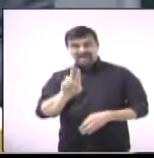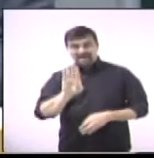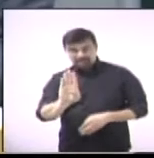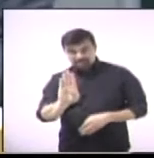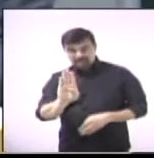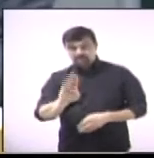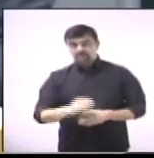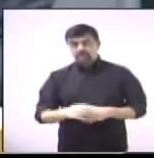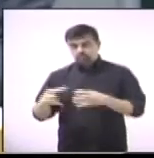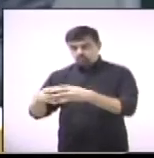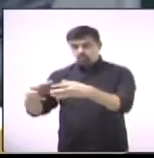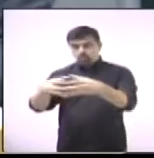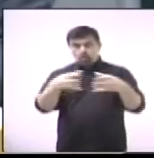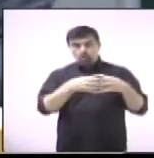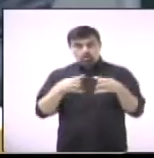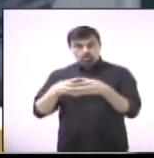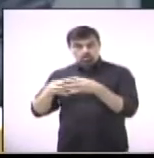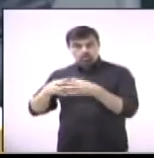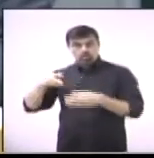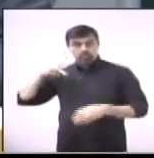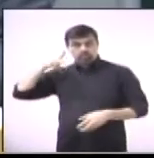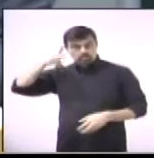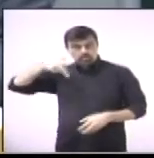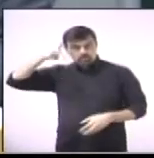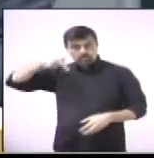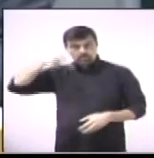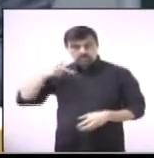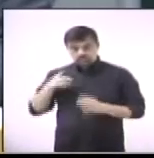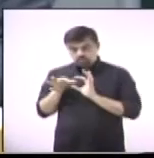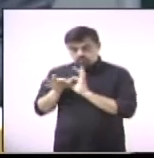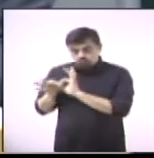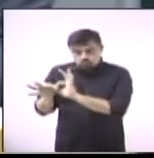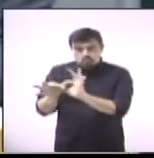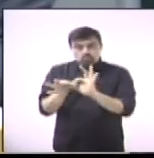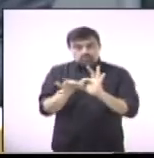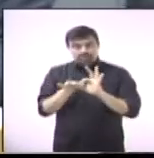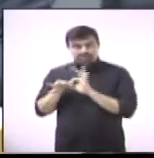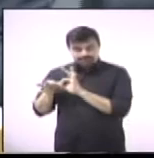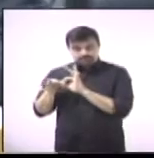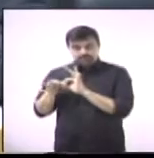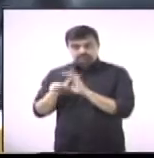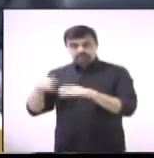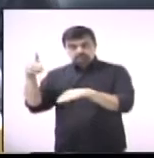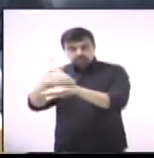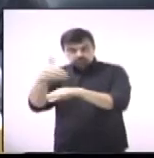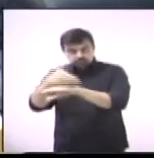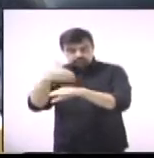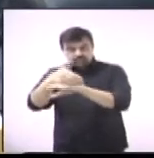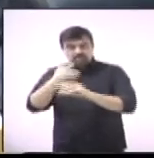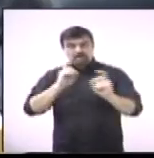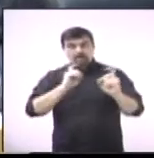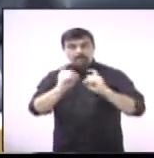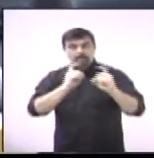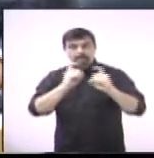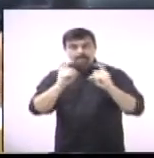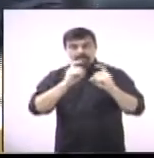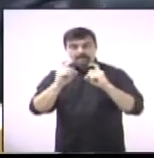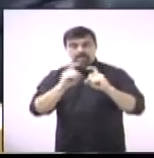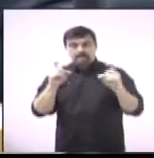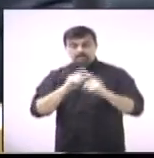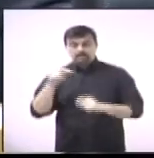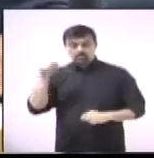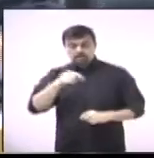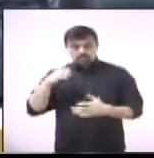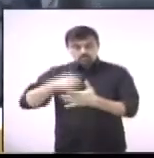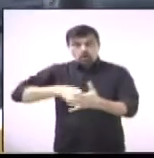São os partidos que, junto com os outros formando 14, formam